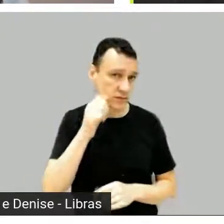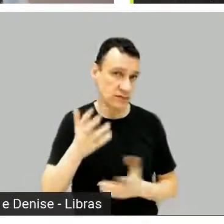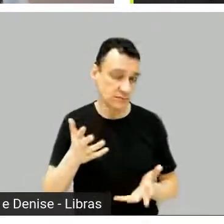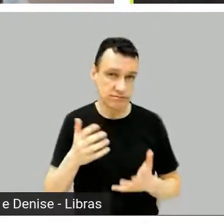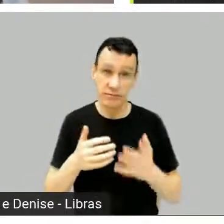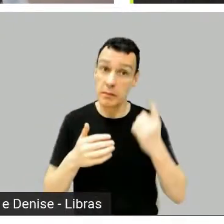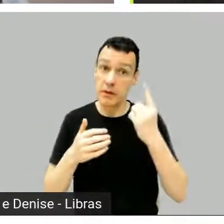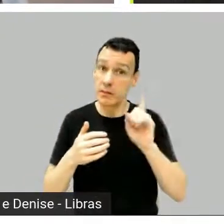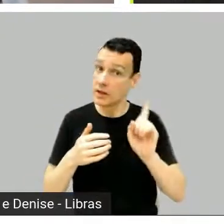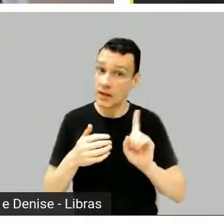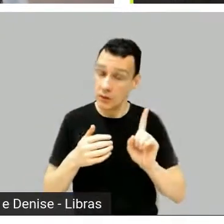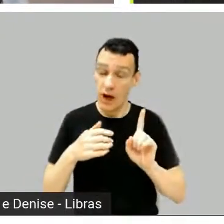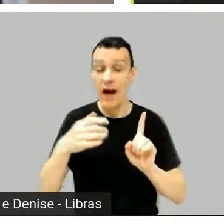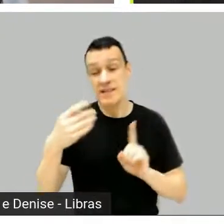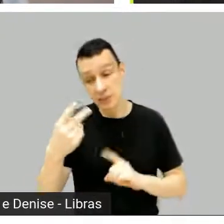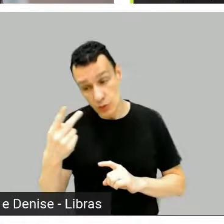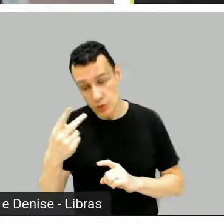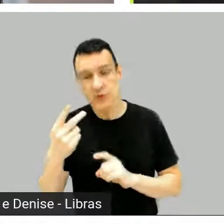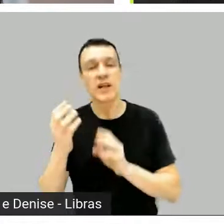Quando entrou a segunda,